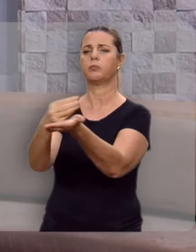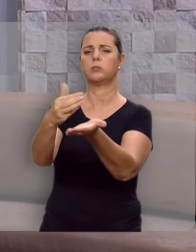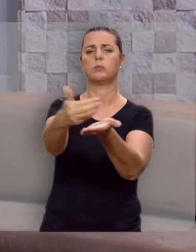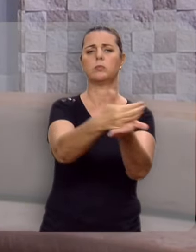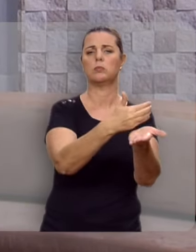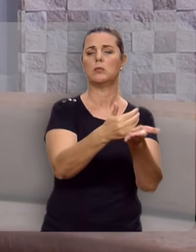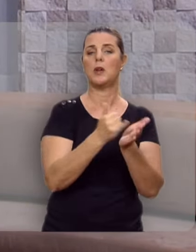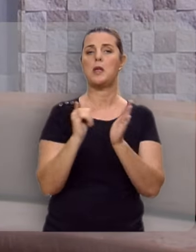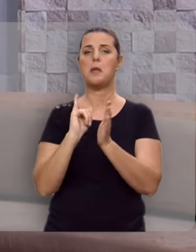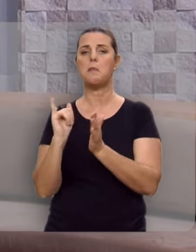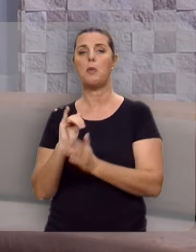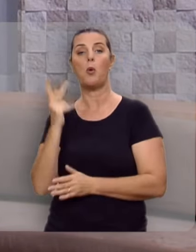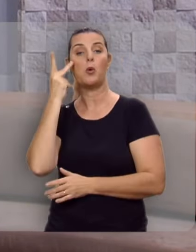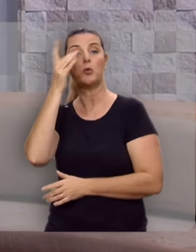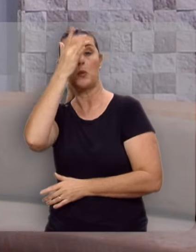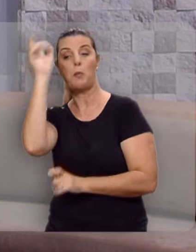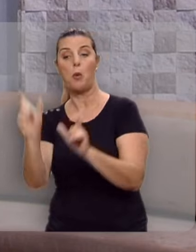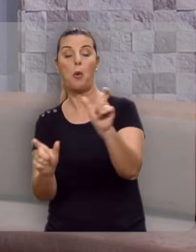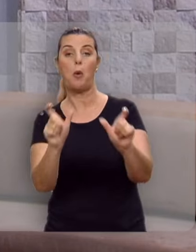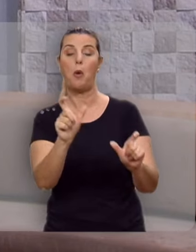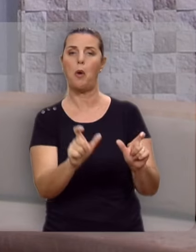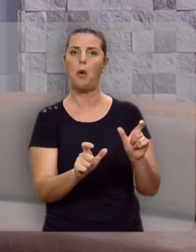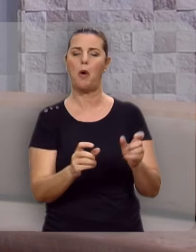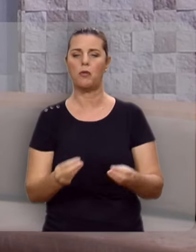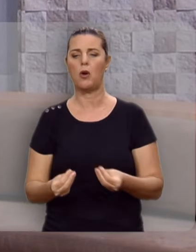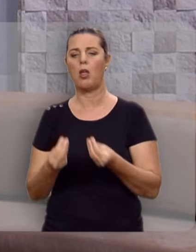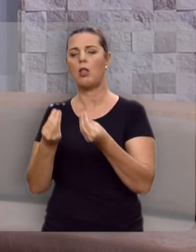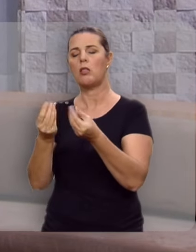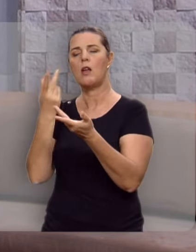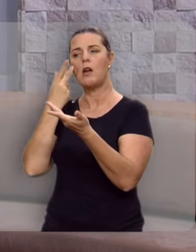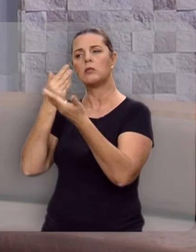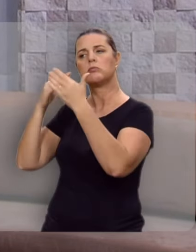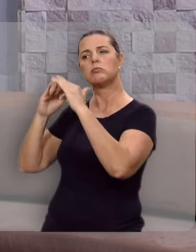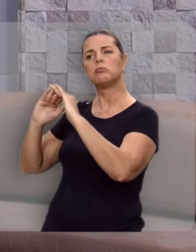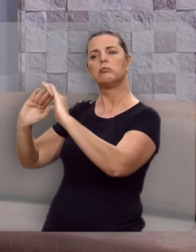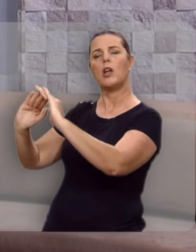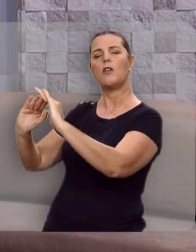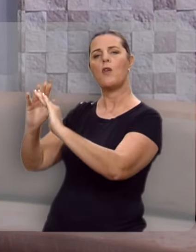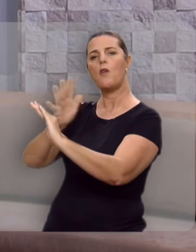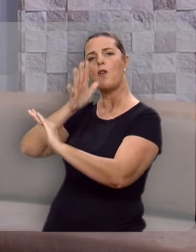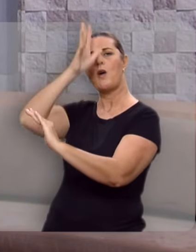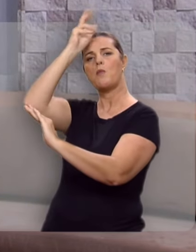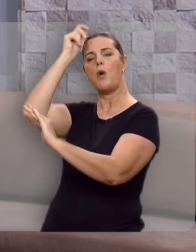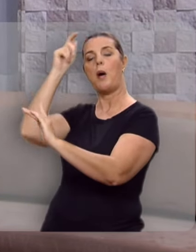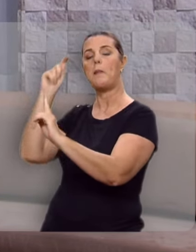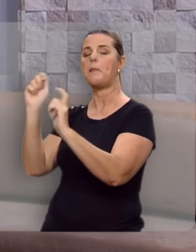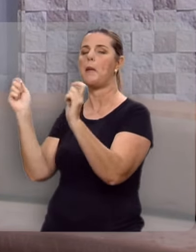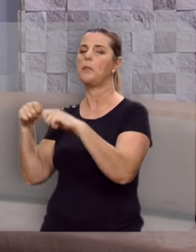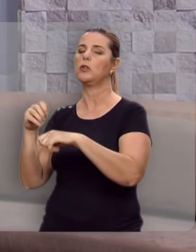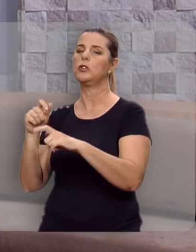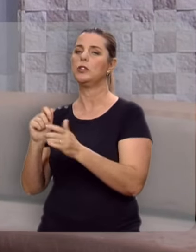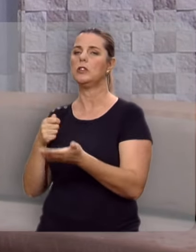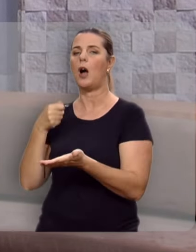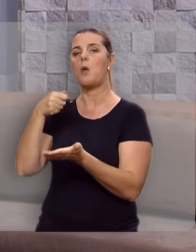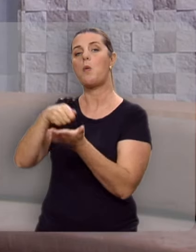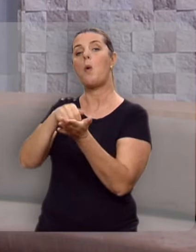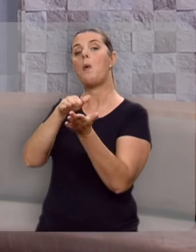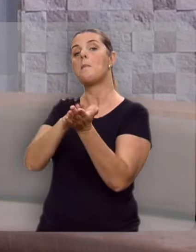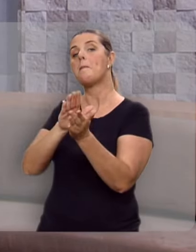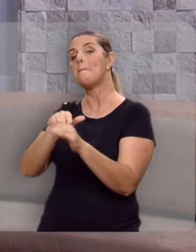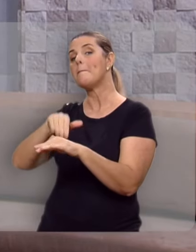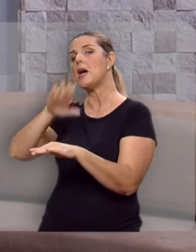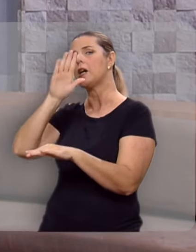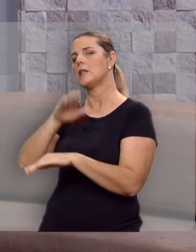povo, repassando um valor específico para Roma. Mas ele podia cobrar mais do que o